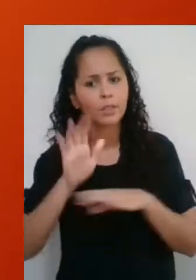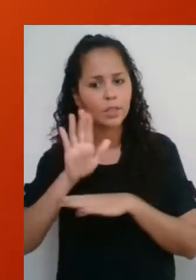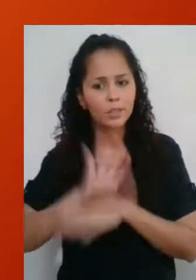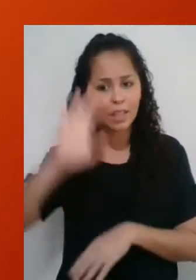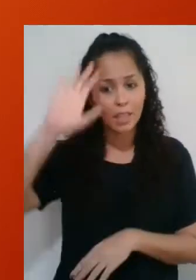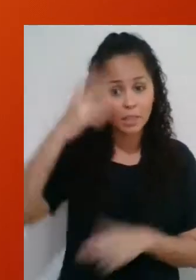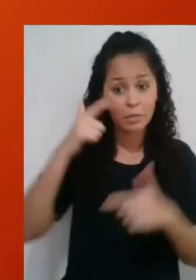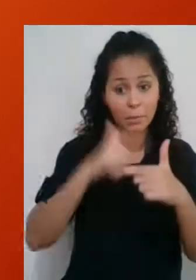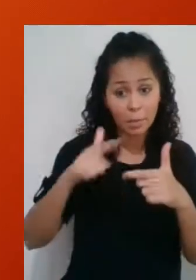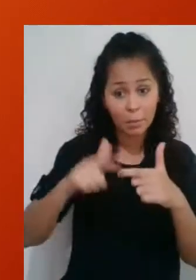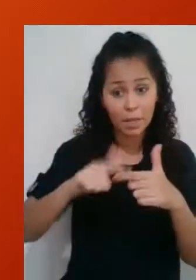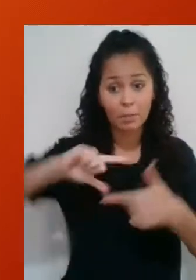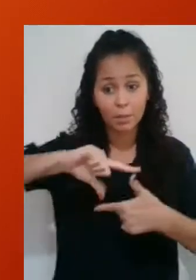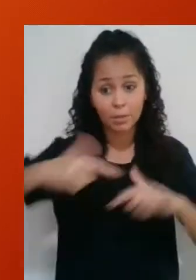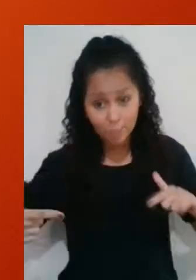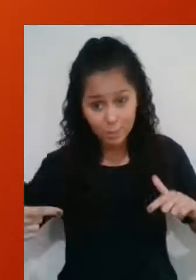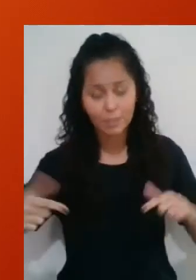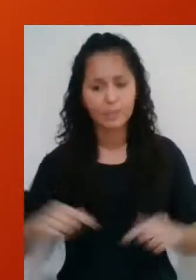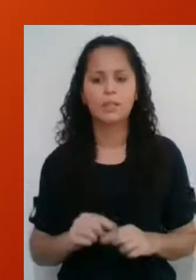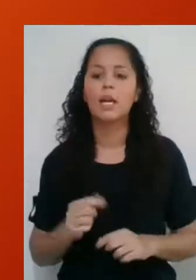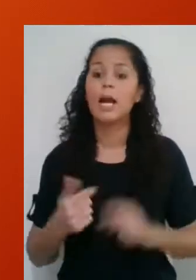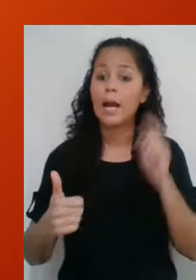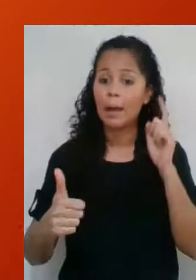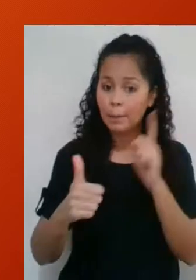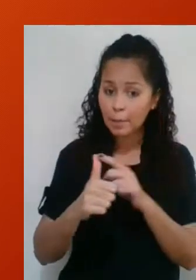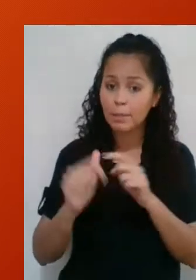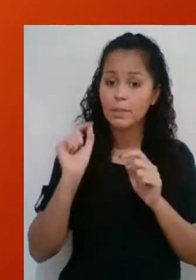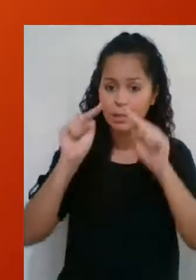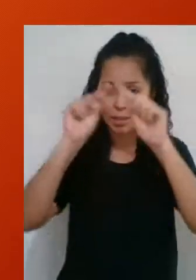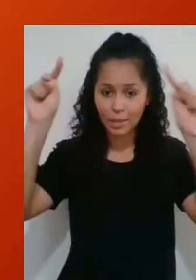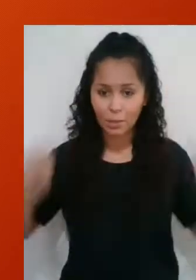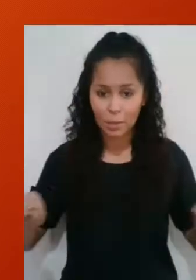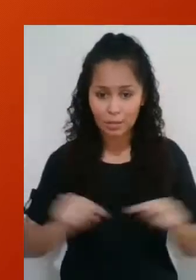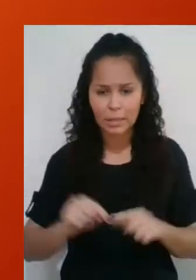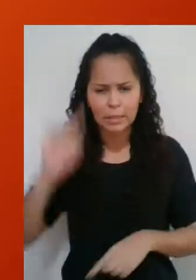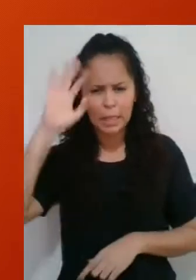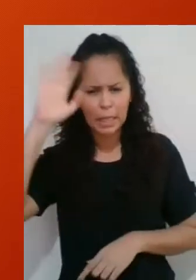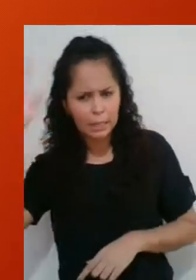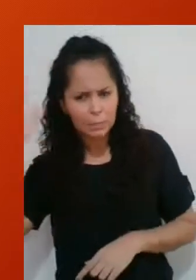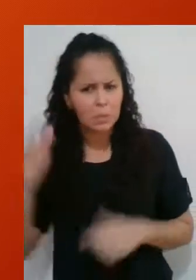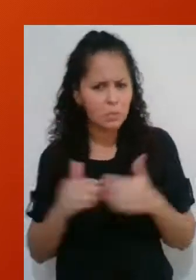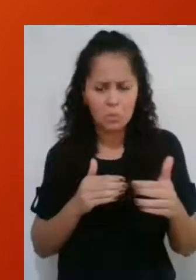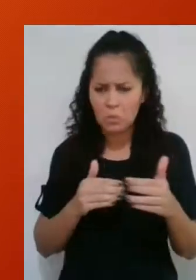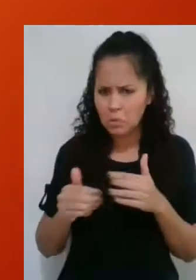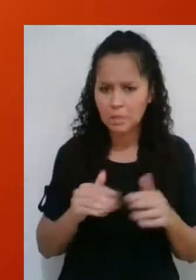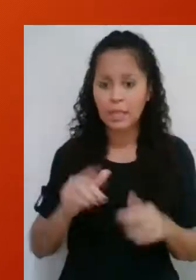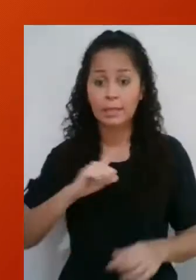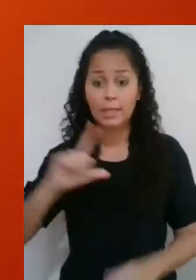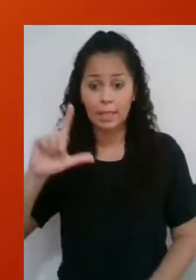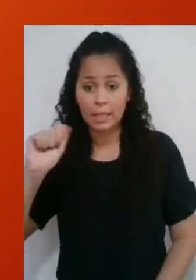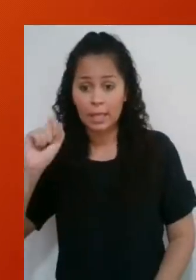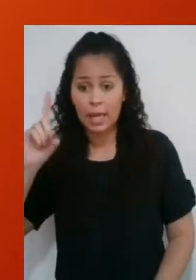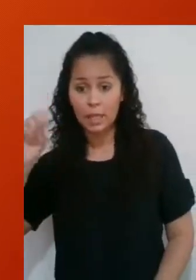aplicações que podem lhe ajudar a resolver problemas na geometria plana. A primeira delas é num quadrado. Imagine um quadrado genérico de